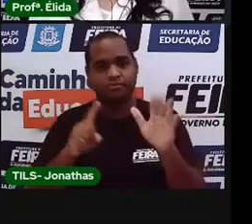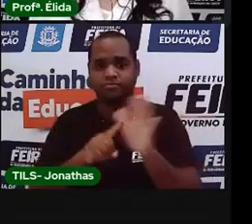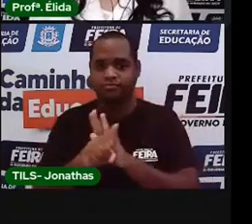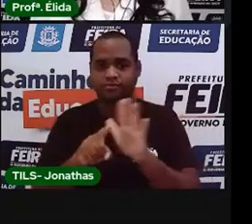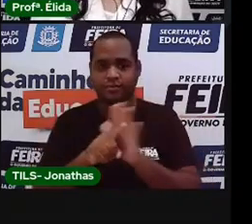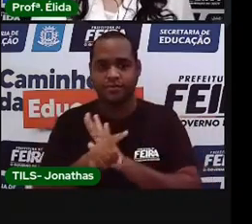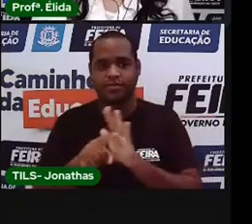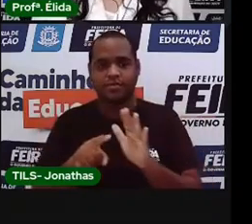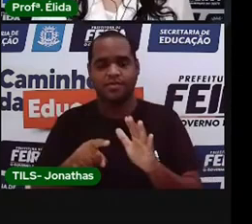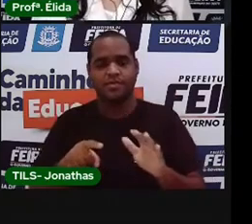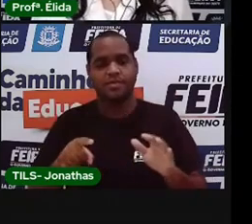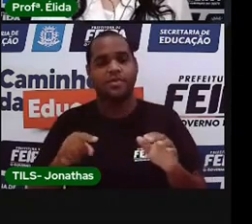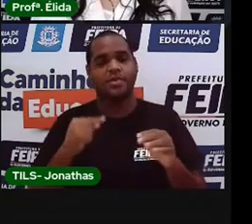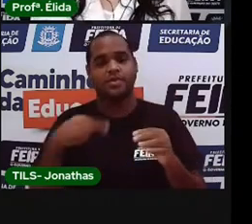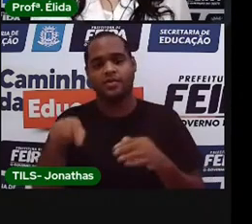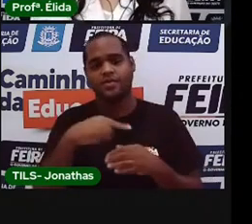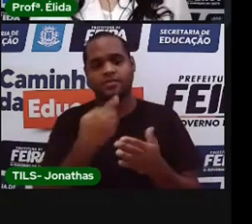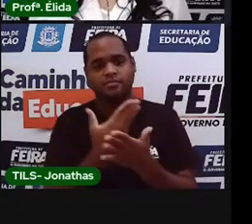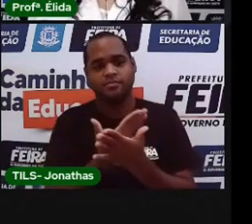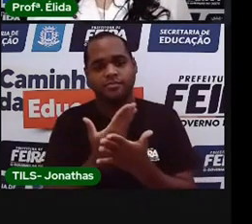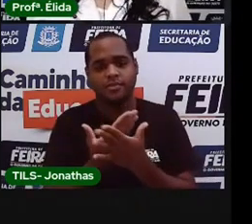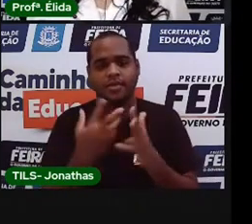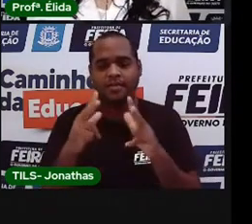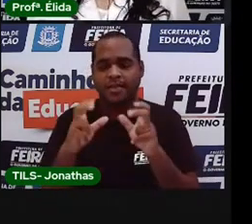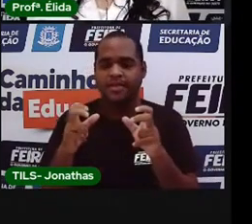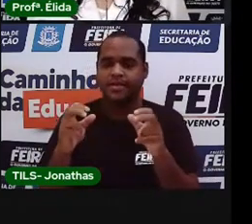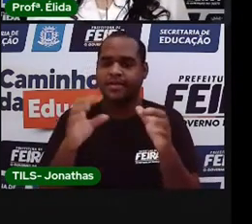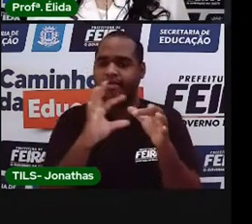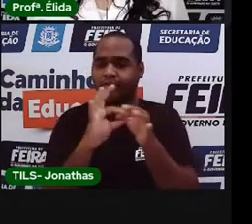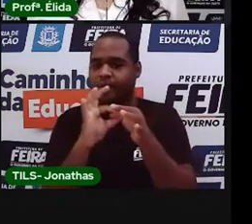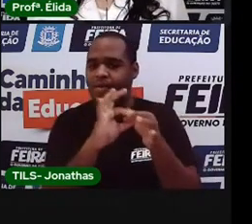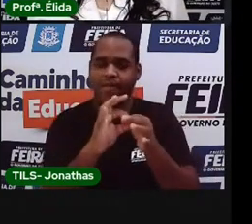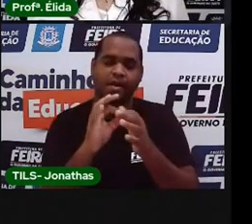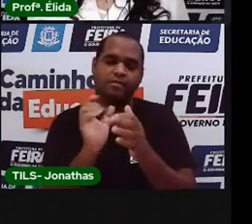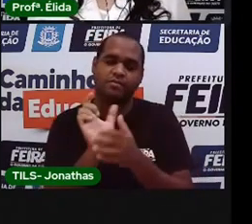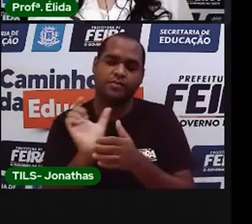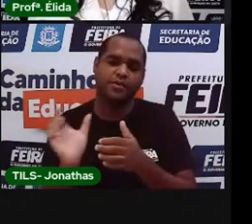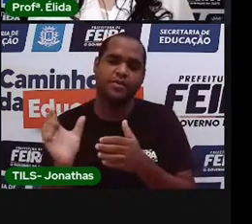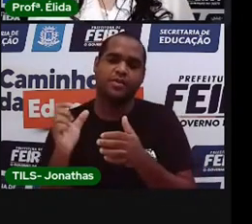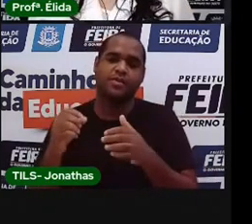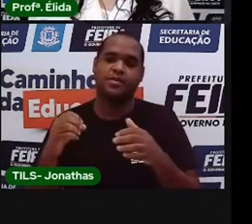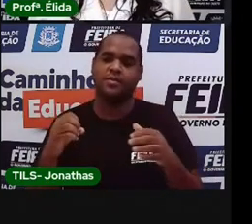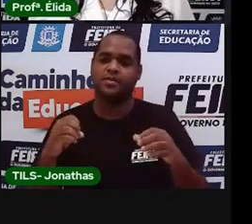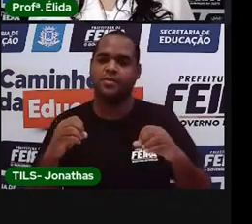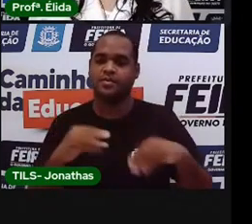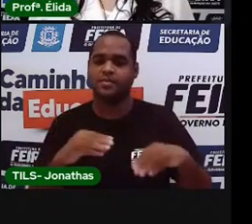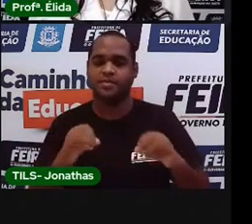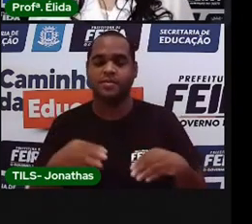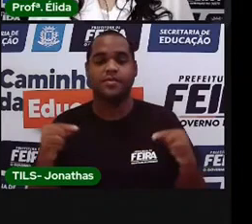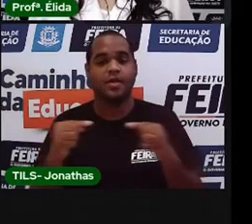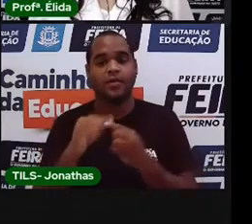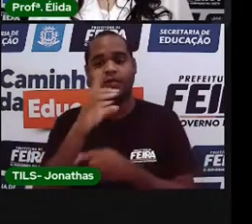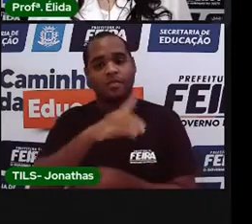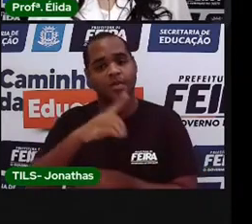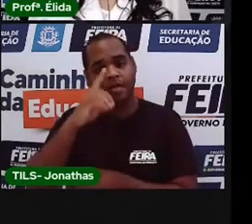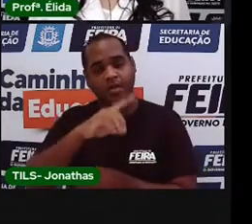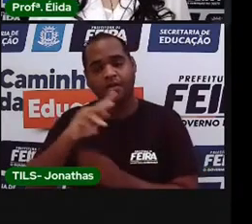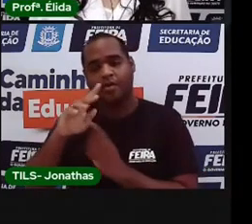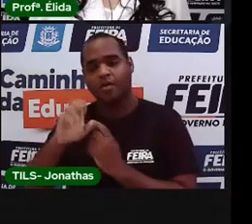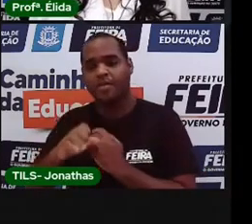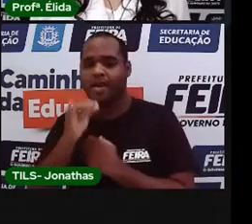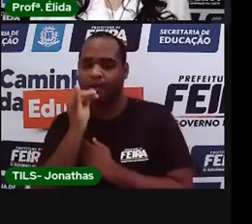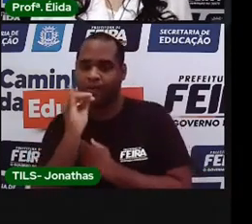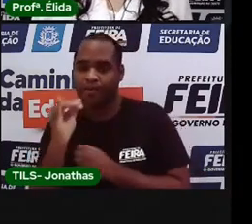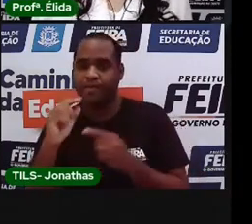também estudamos as parlendas, como aquela que todo mundo conhece. Hoje é domingo, pé de cachimbo,